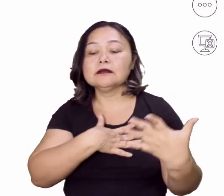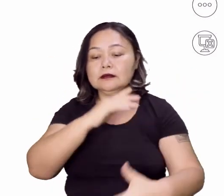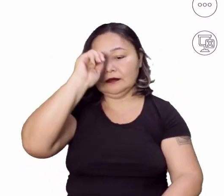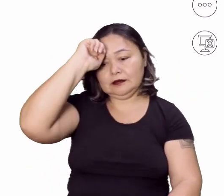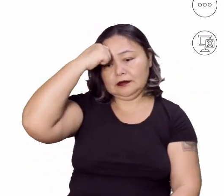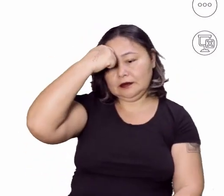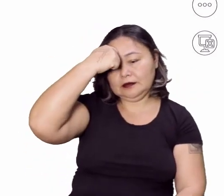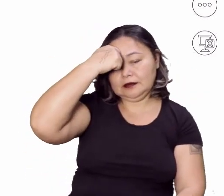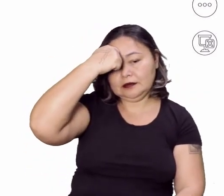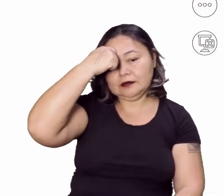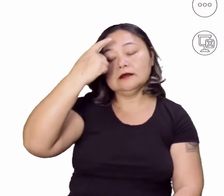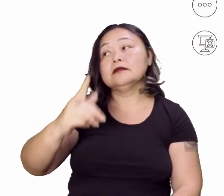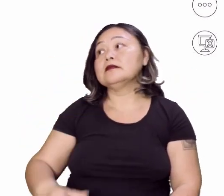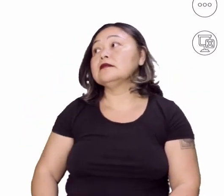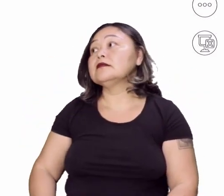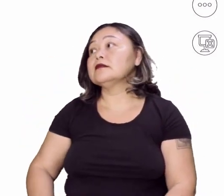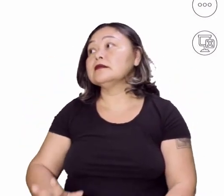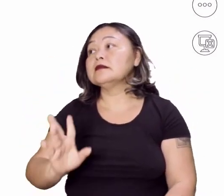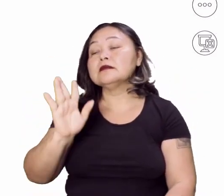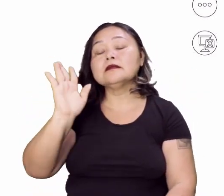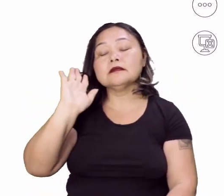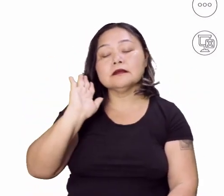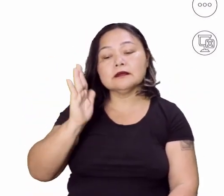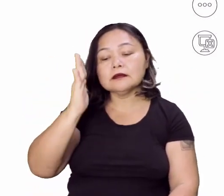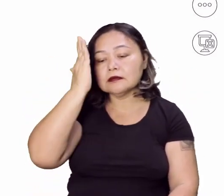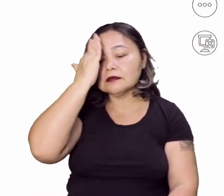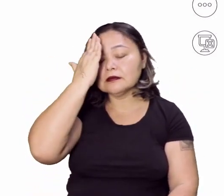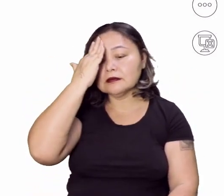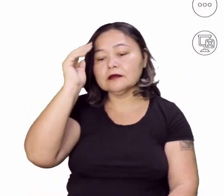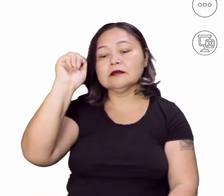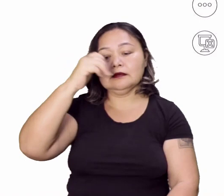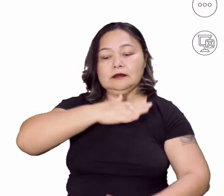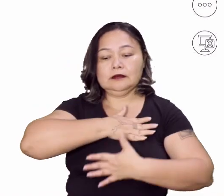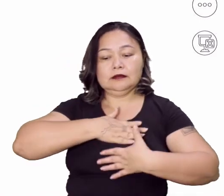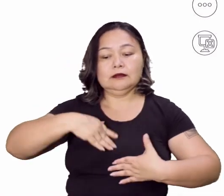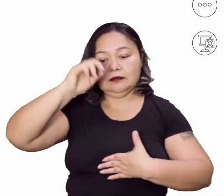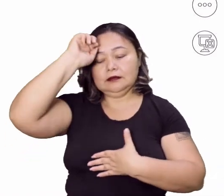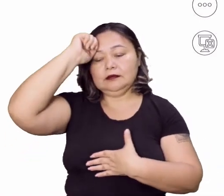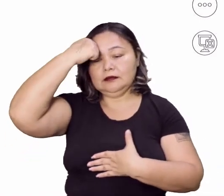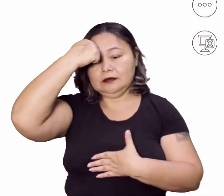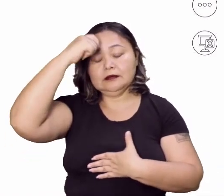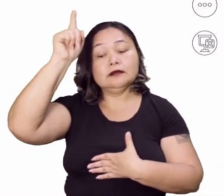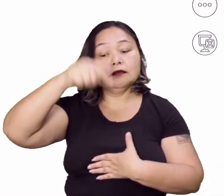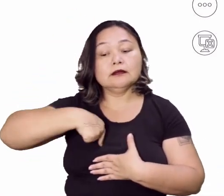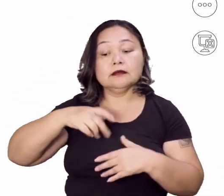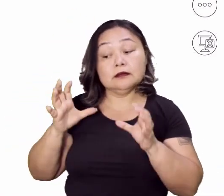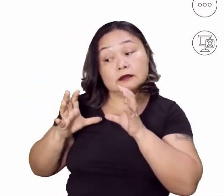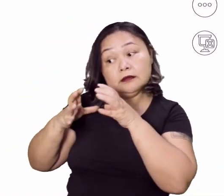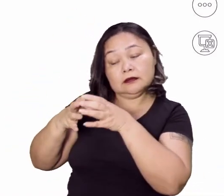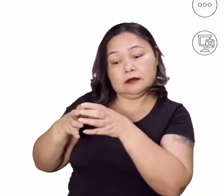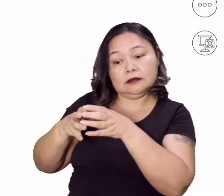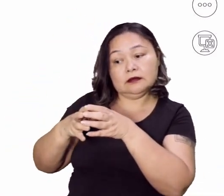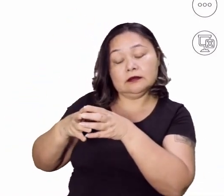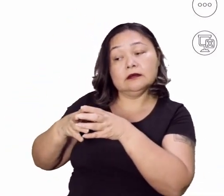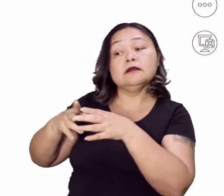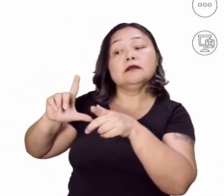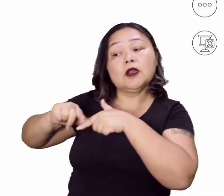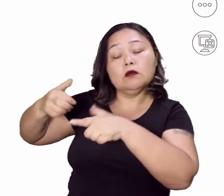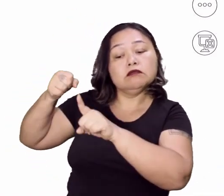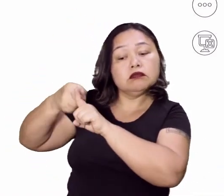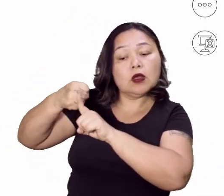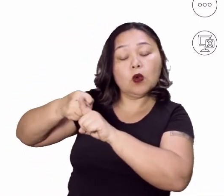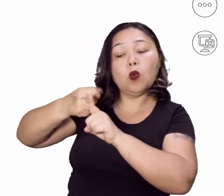dos Panteras Negras? Vocês já entenderam lá na aula que os Panteras Negras eram um grupo que lutava